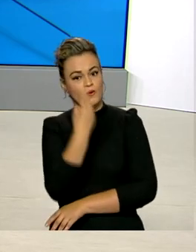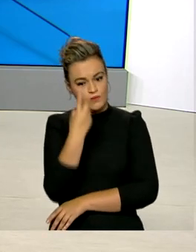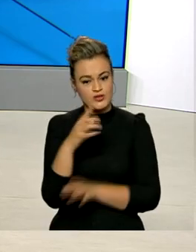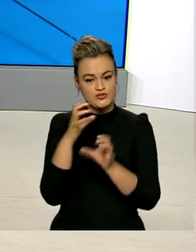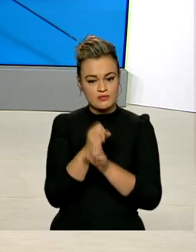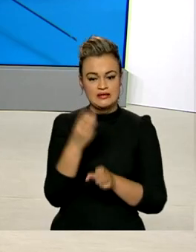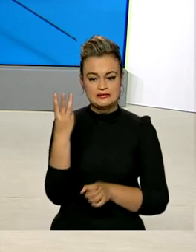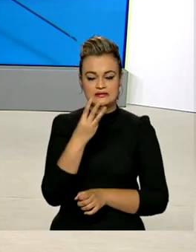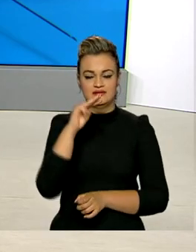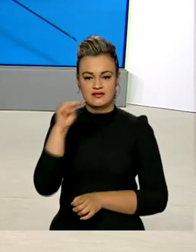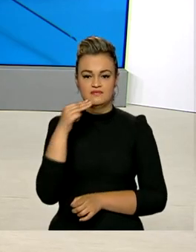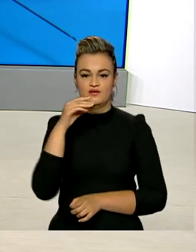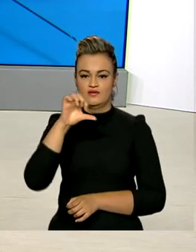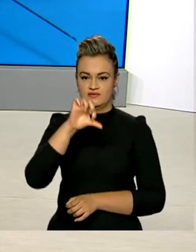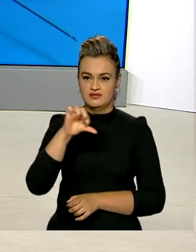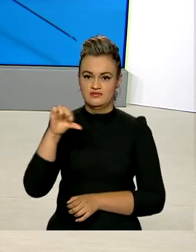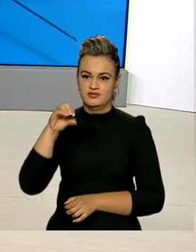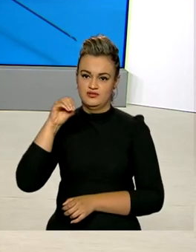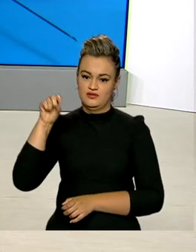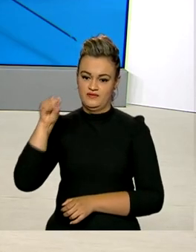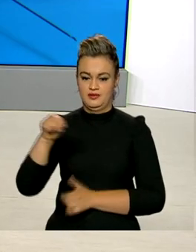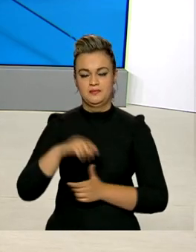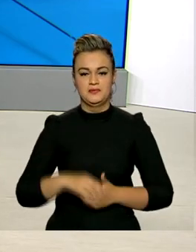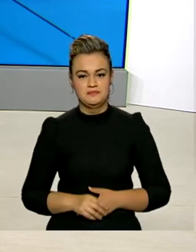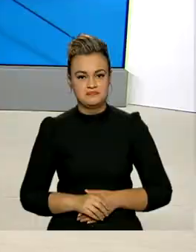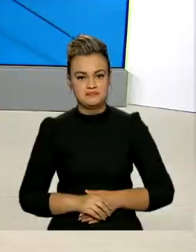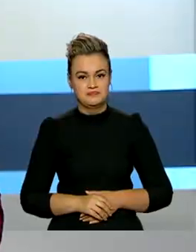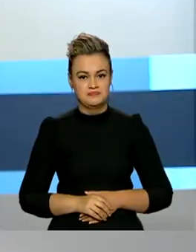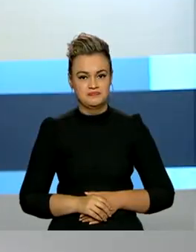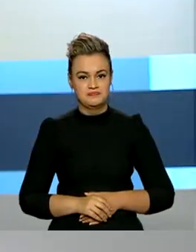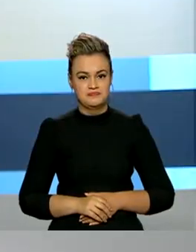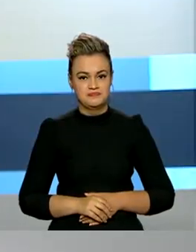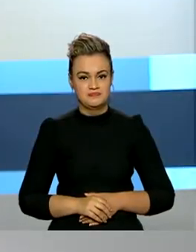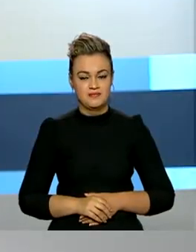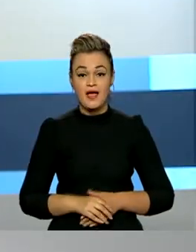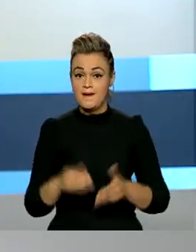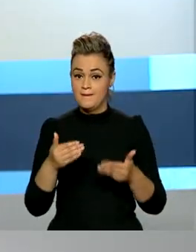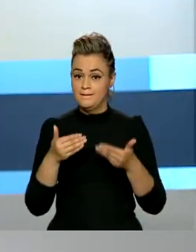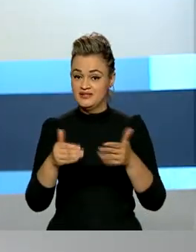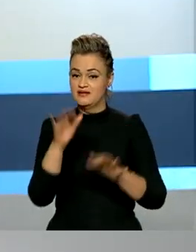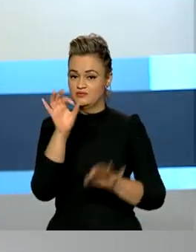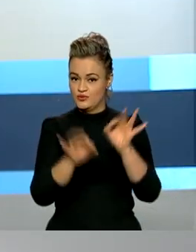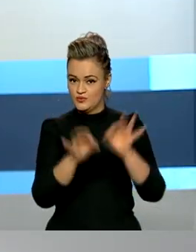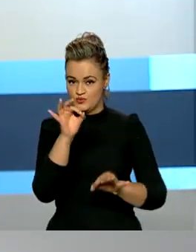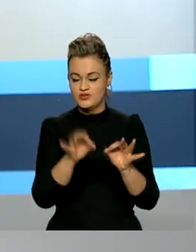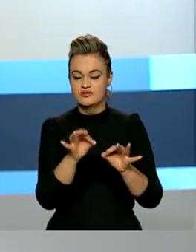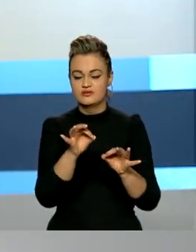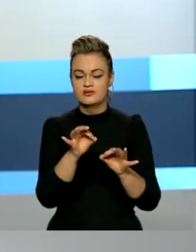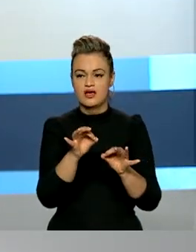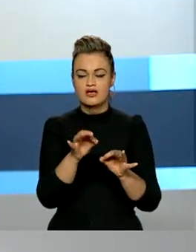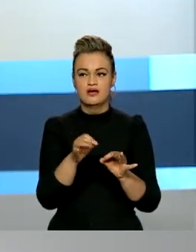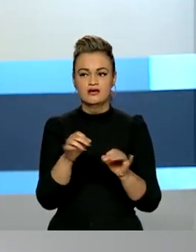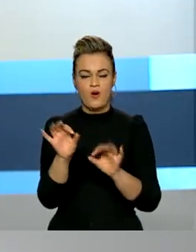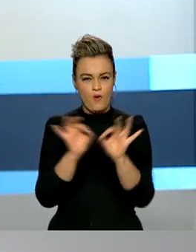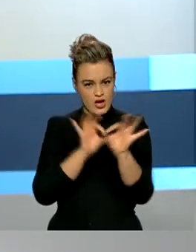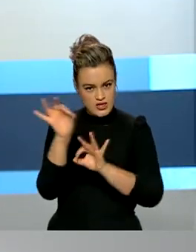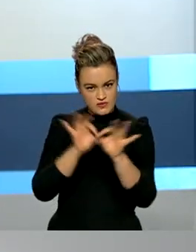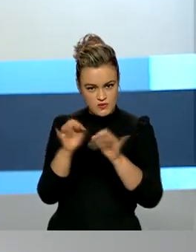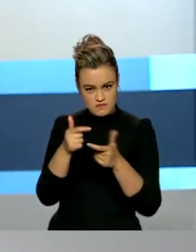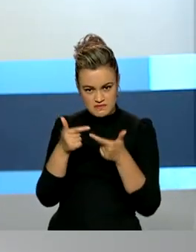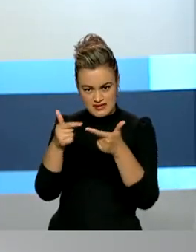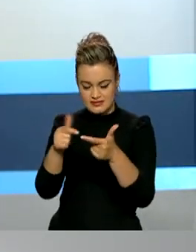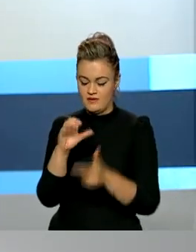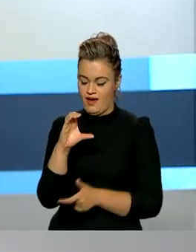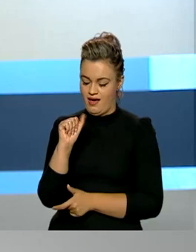é de 33 milhões 990 mil. E o Ministério da Justiça e Segurança Pública coordenou a Operação